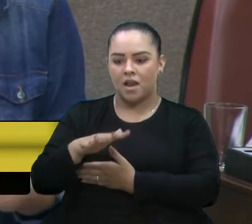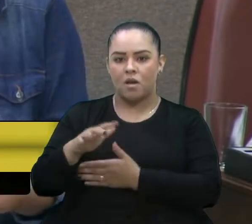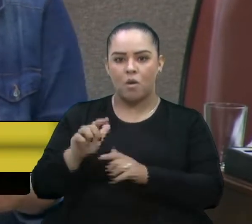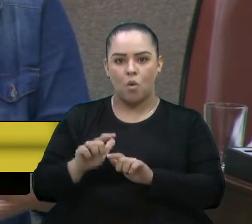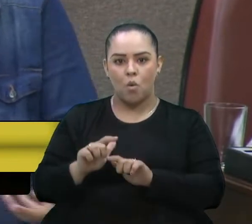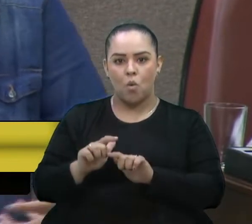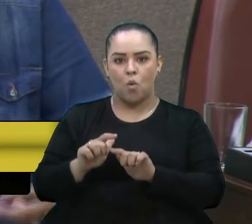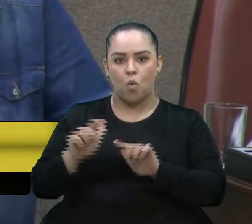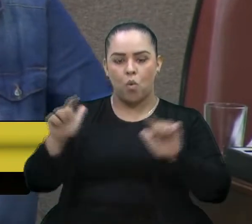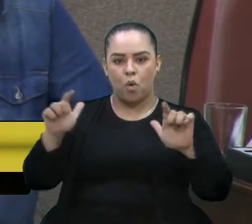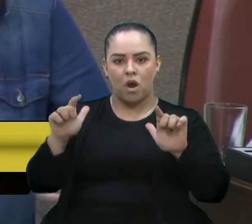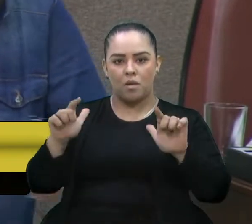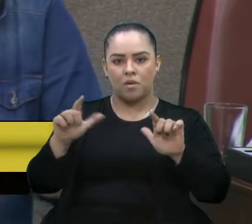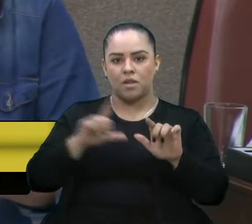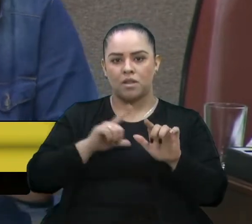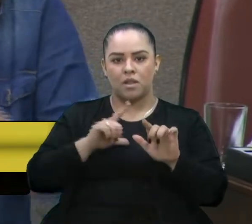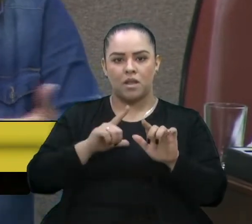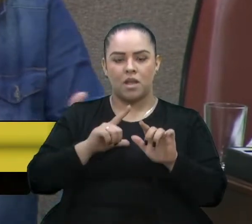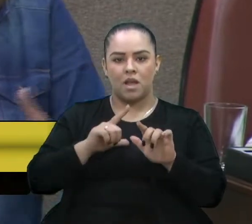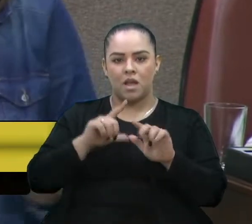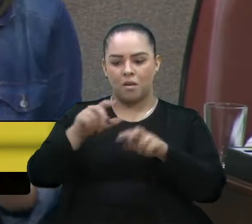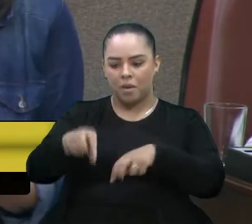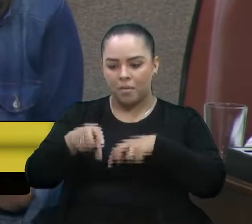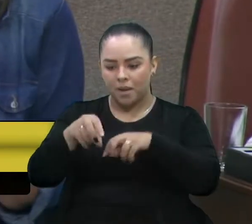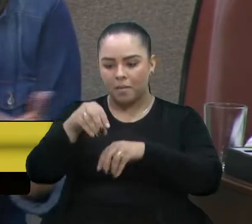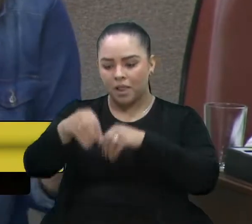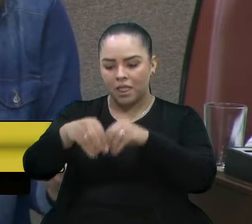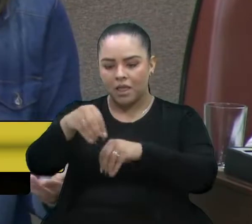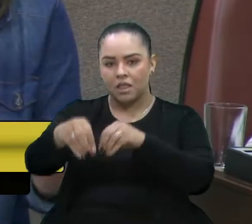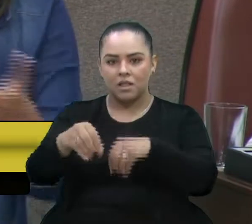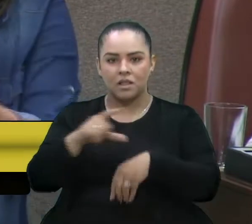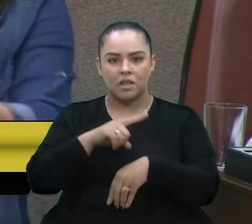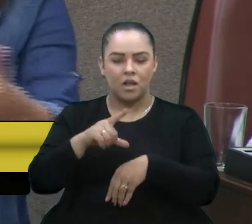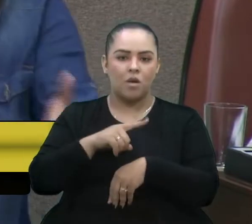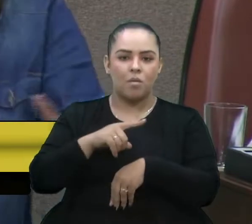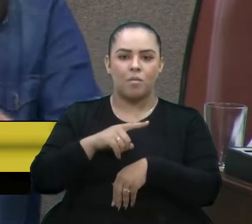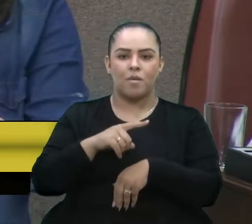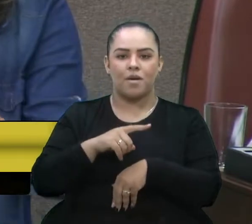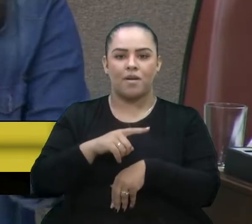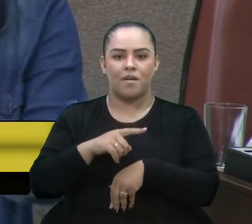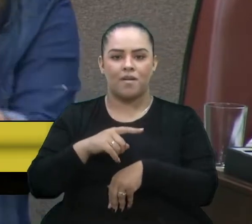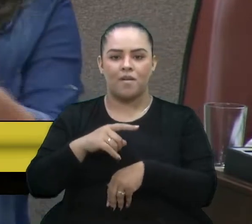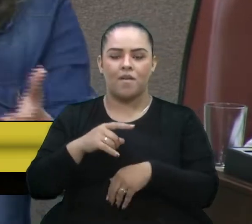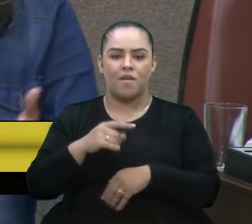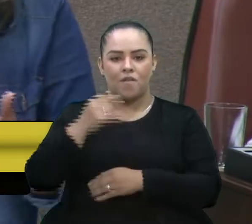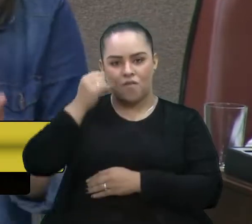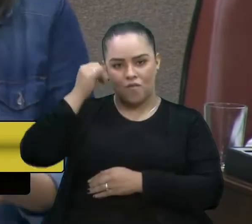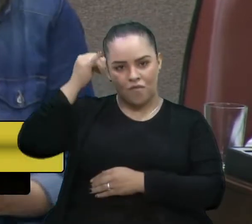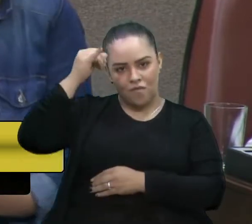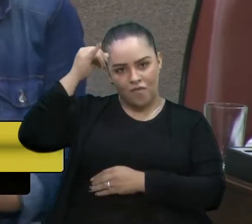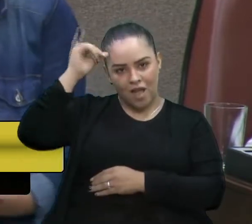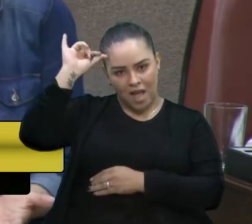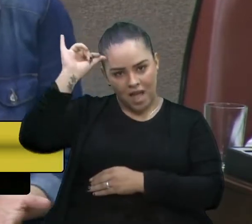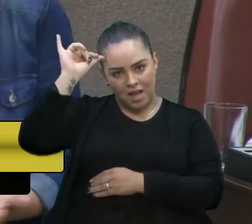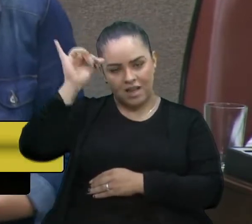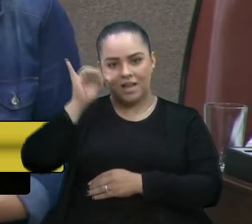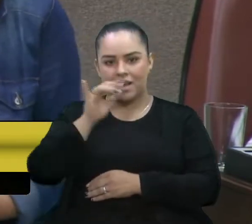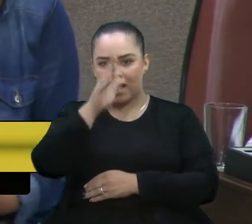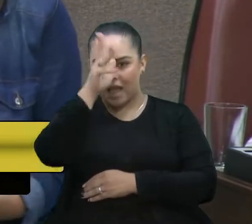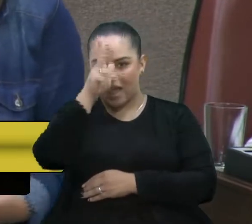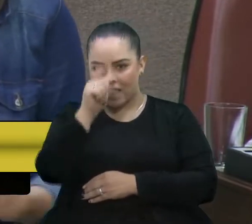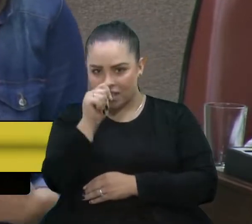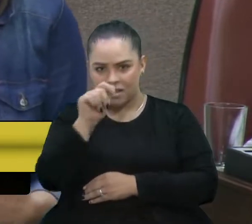cultivar a sua hortinha, ter uma vaca de leite, ter suas galinhas, coisas, e que não era